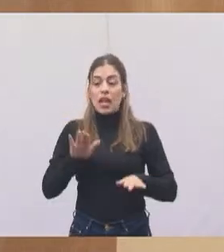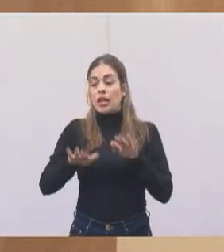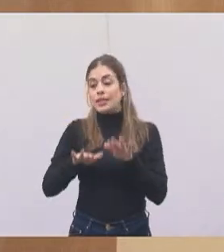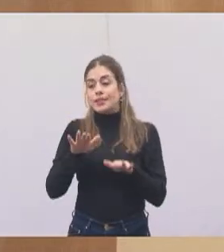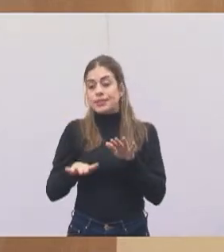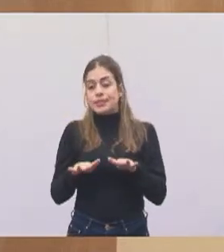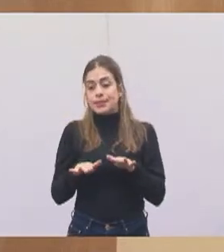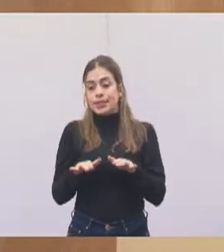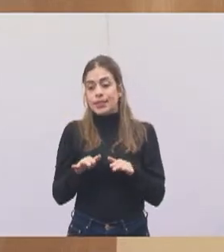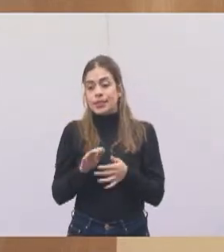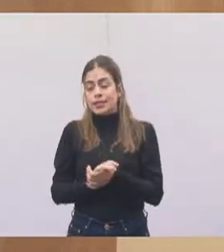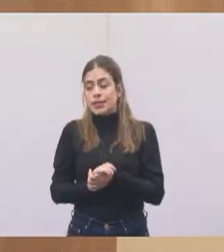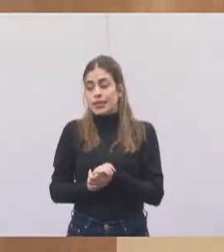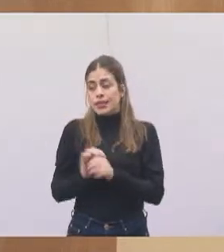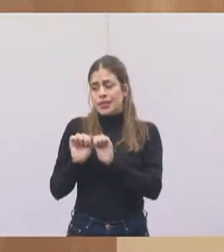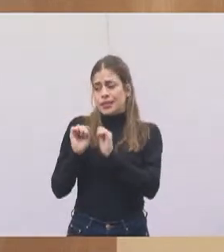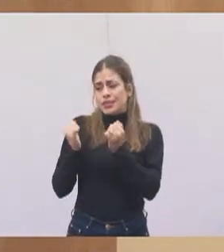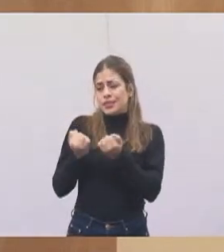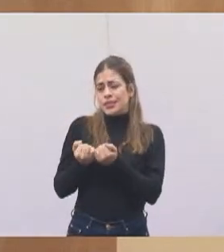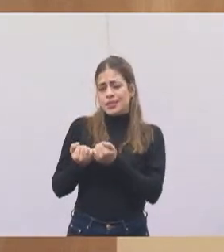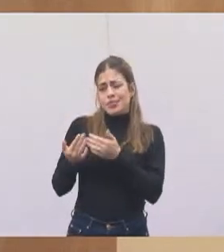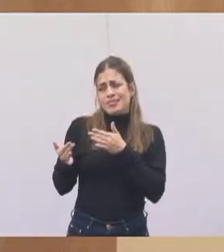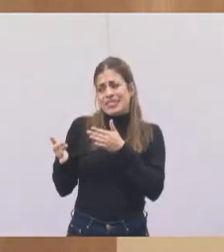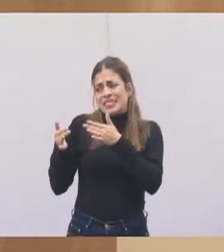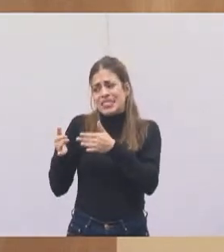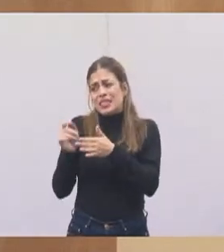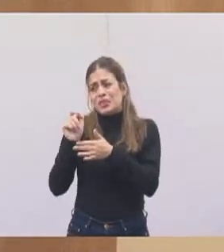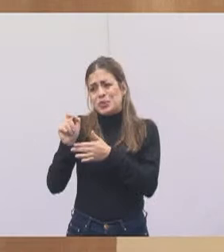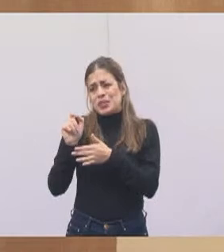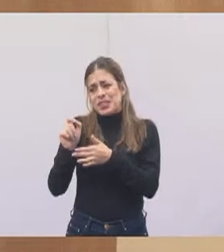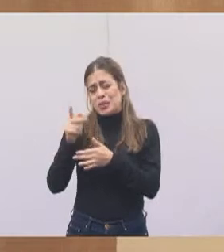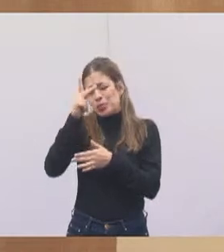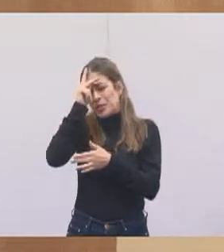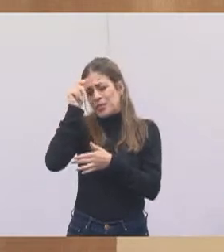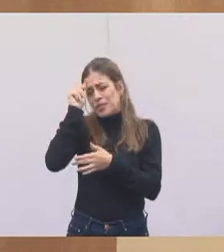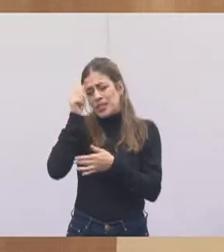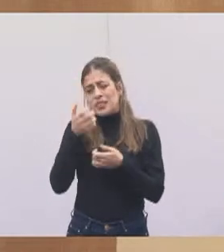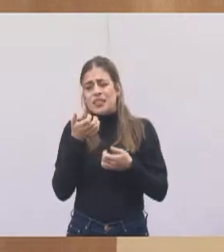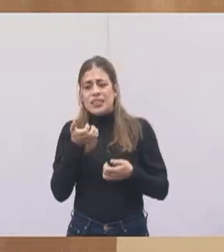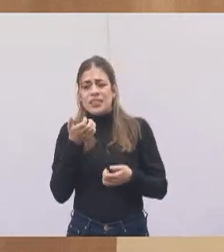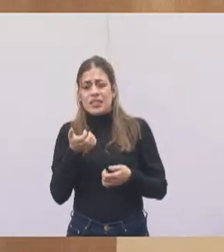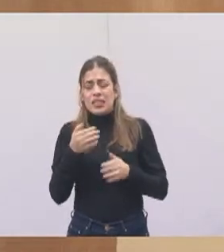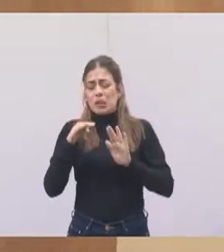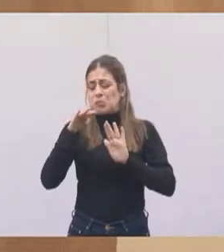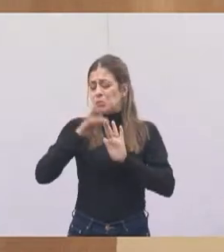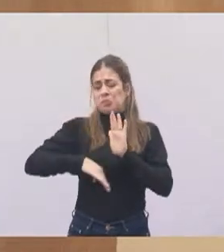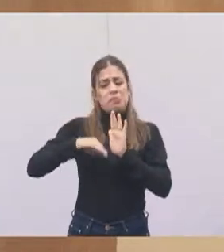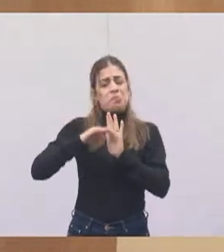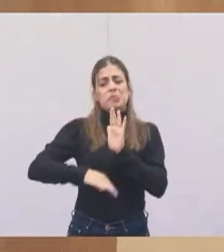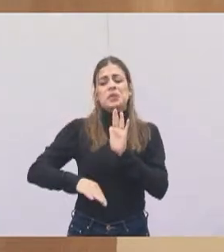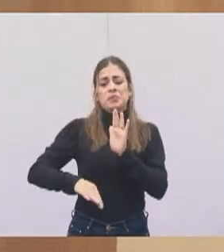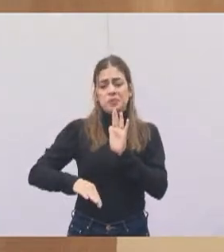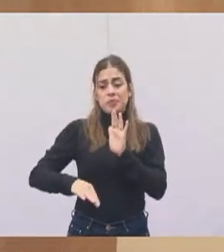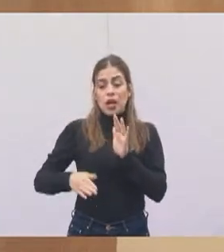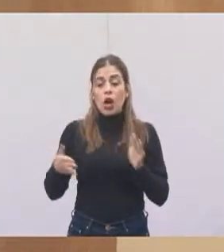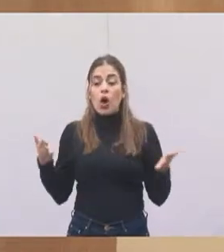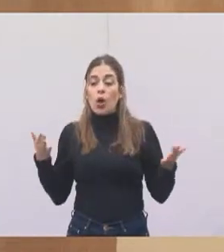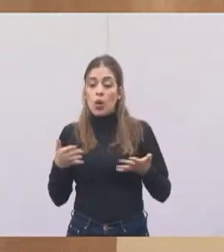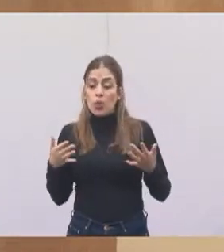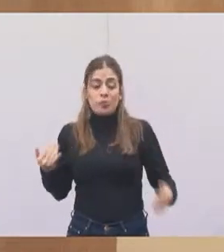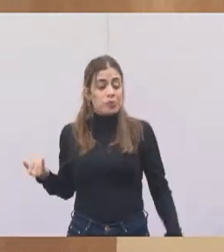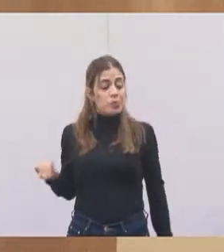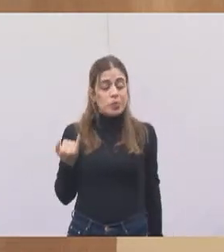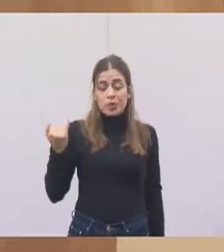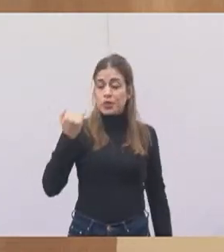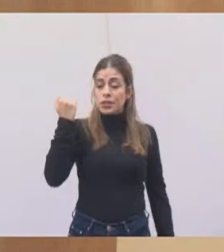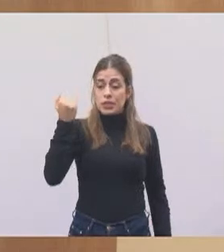falava a língua do prefeito, não seguia a política do prefeito, ela ficava de fora, hoje não, hoje é importante, por